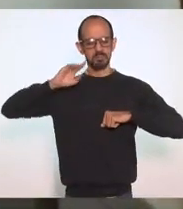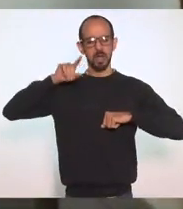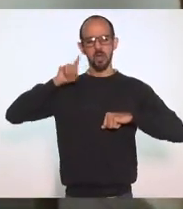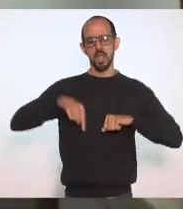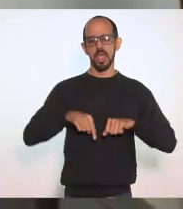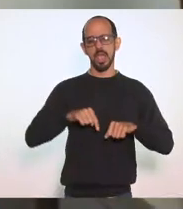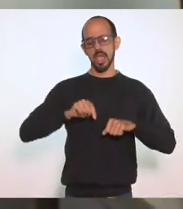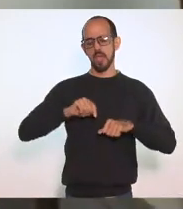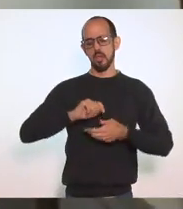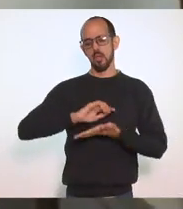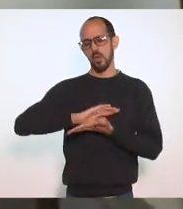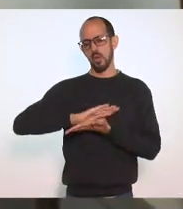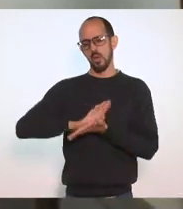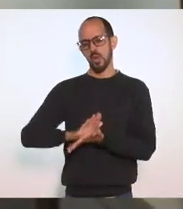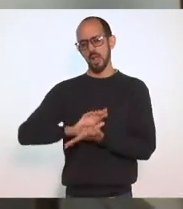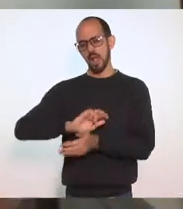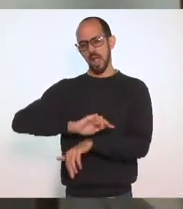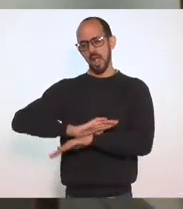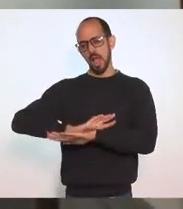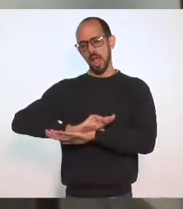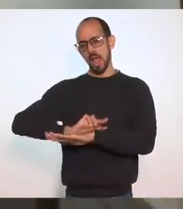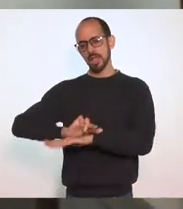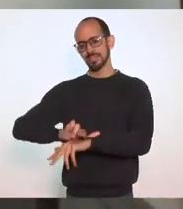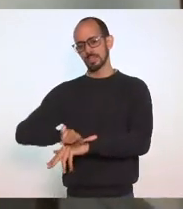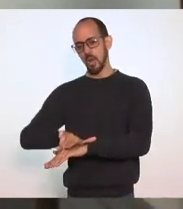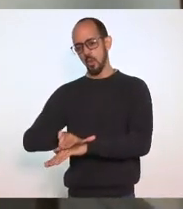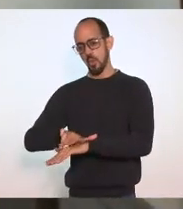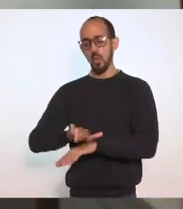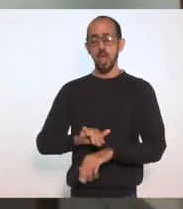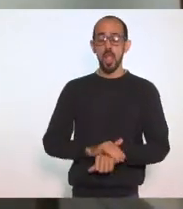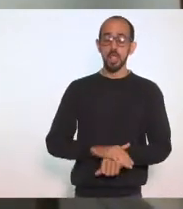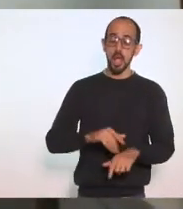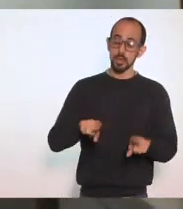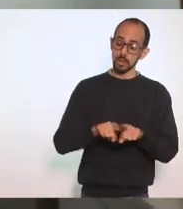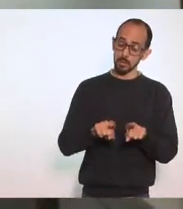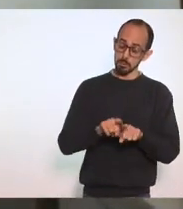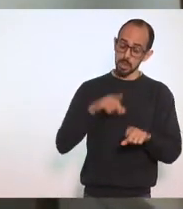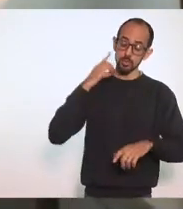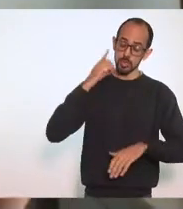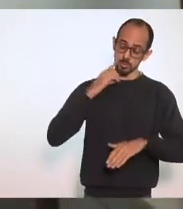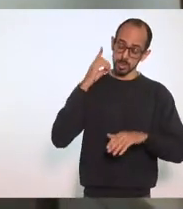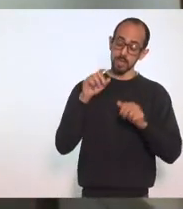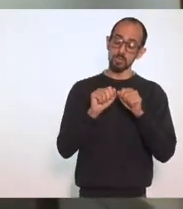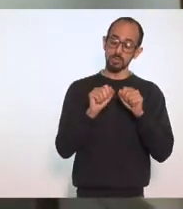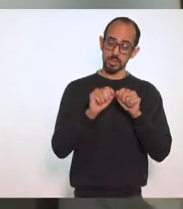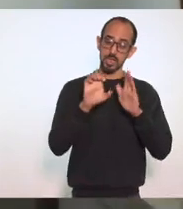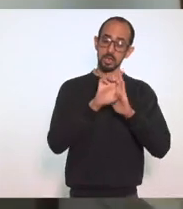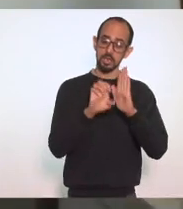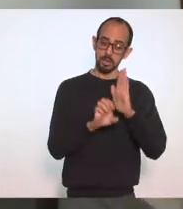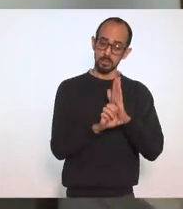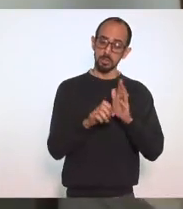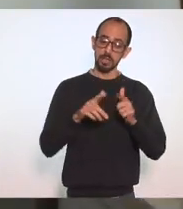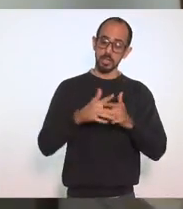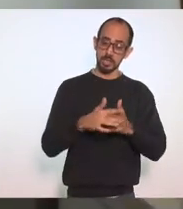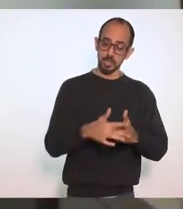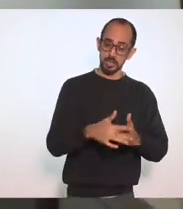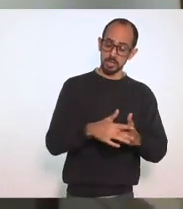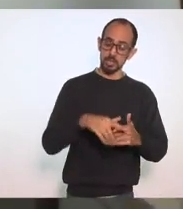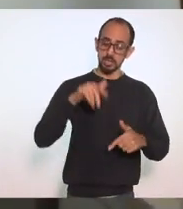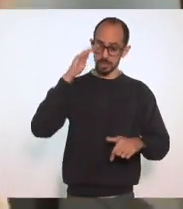o racial E até mesmo Os deputados Que fizeram emenda Que foram rejeitadas Que